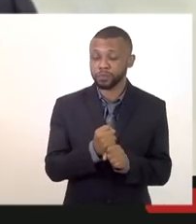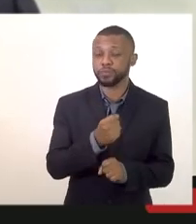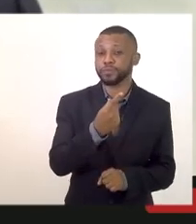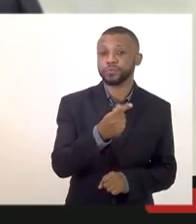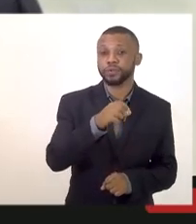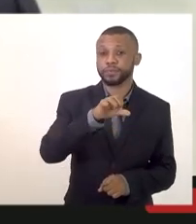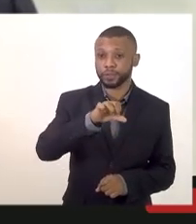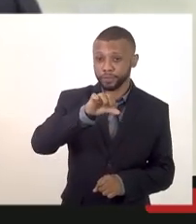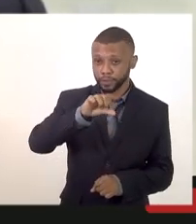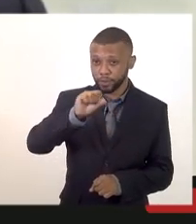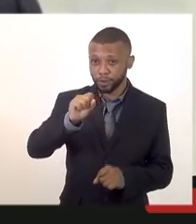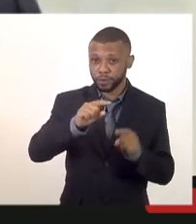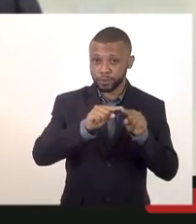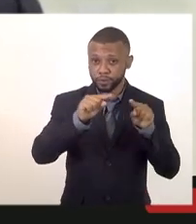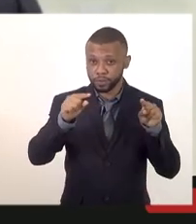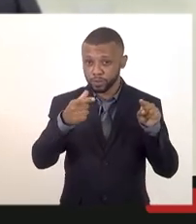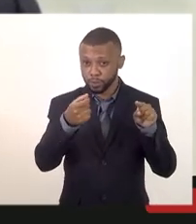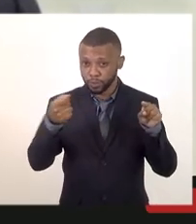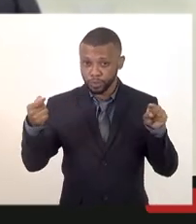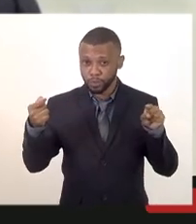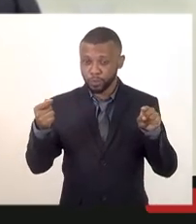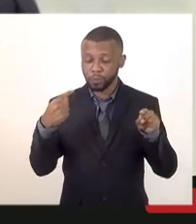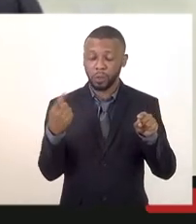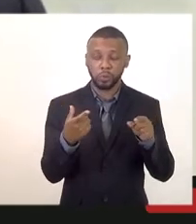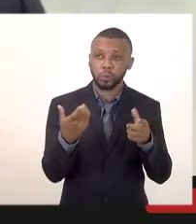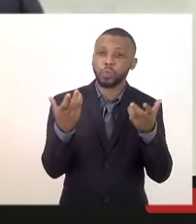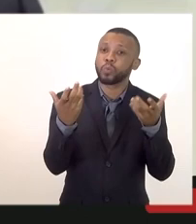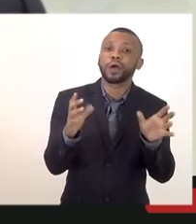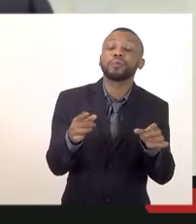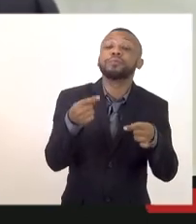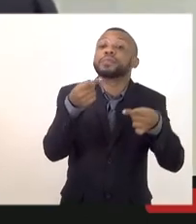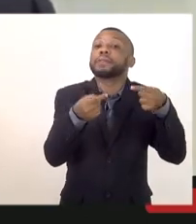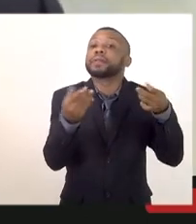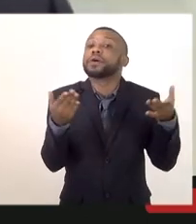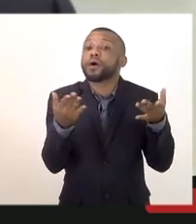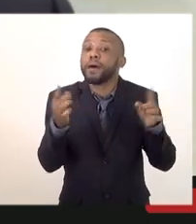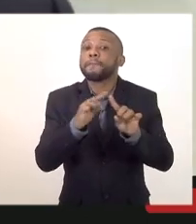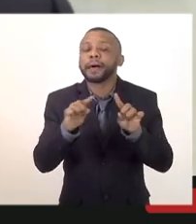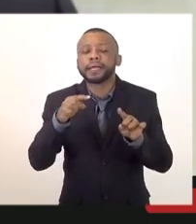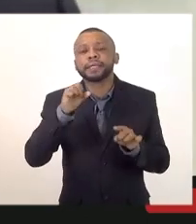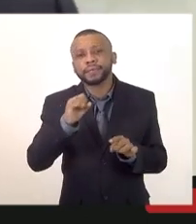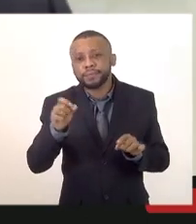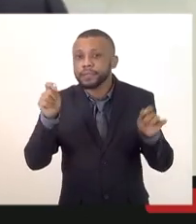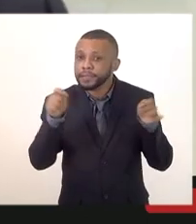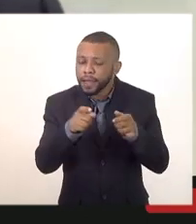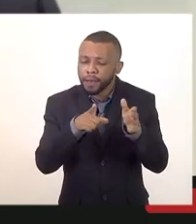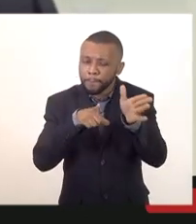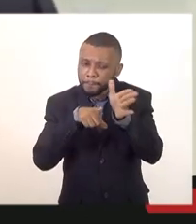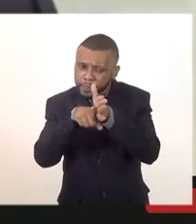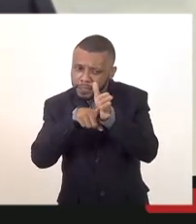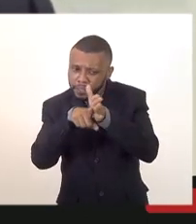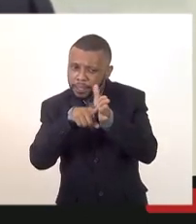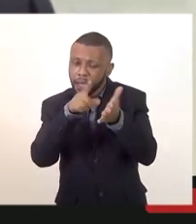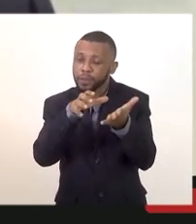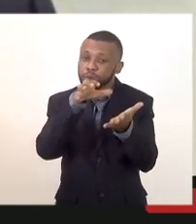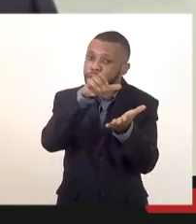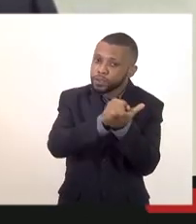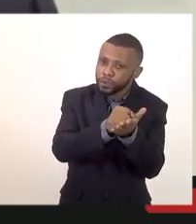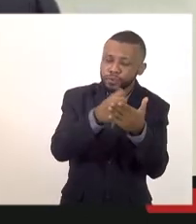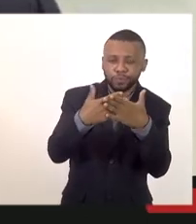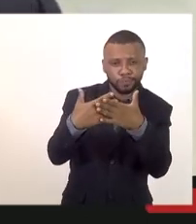também não vamos debater isso agora nessa oportunidade mas se vossa excelência puder buscar nos anais aí da corporação